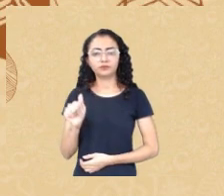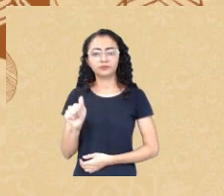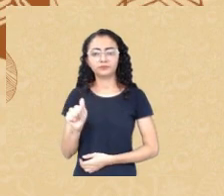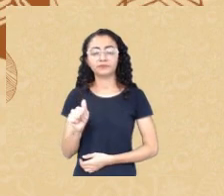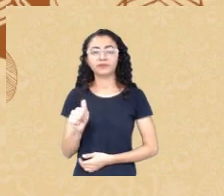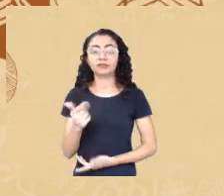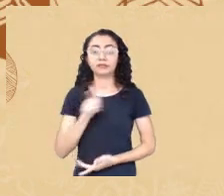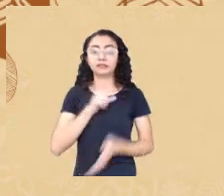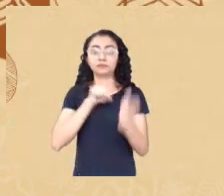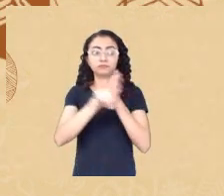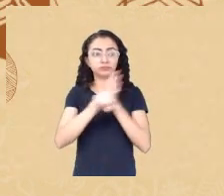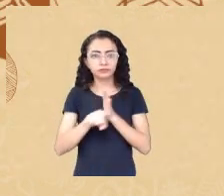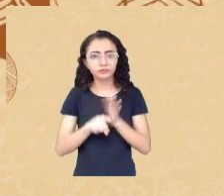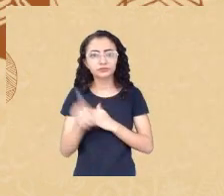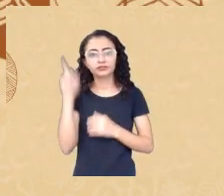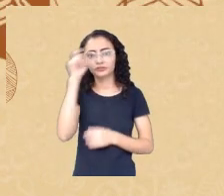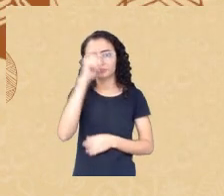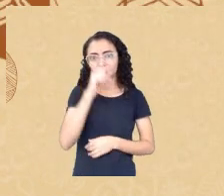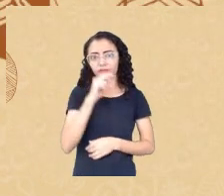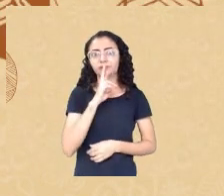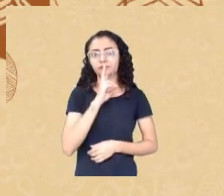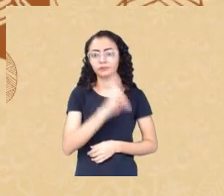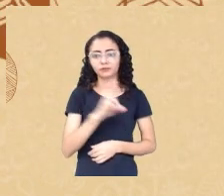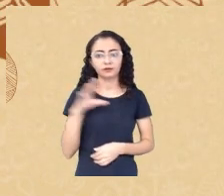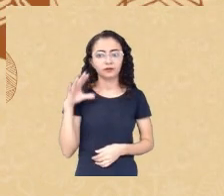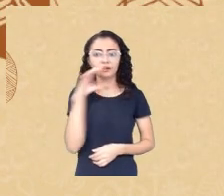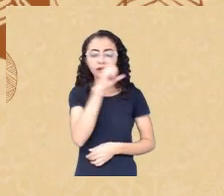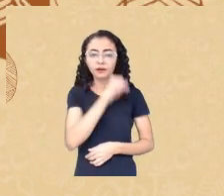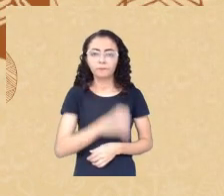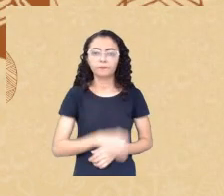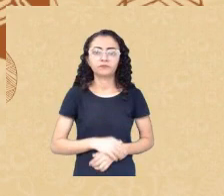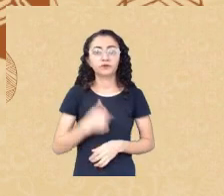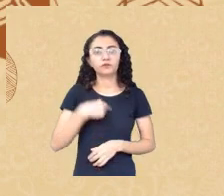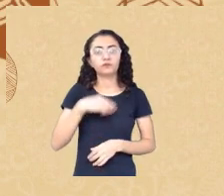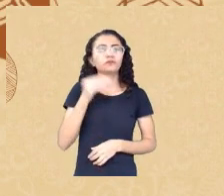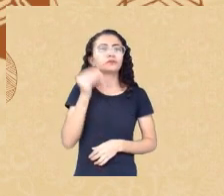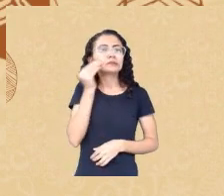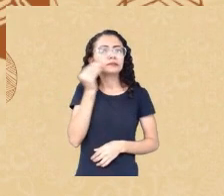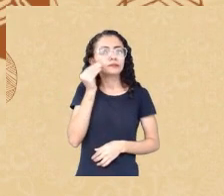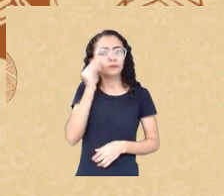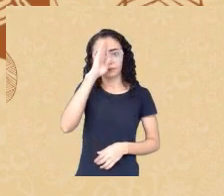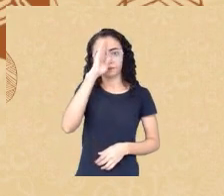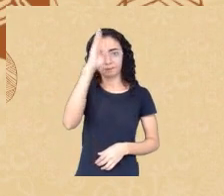eu vou tentar falar das coisas principais Bom